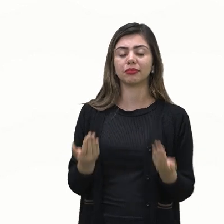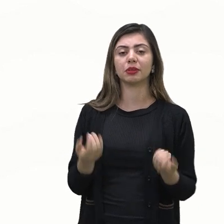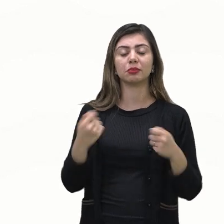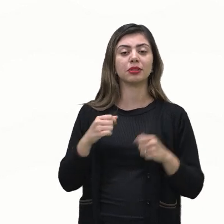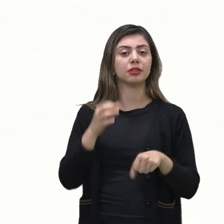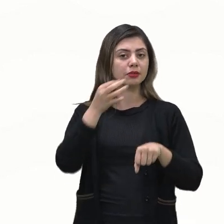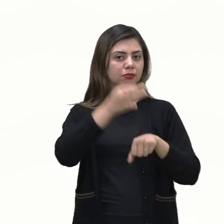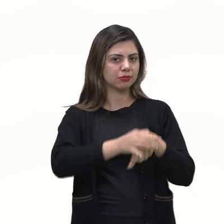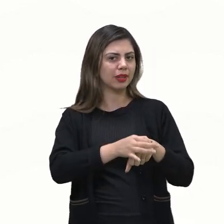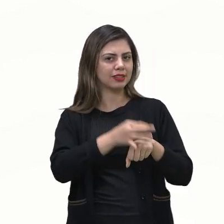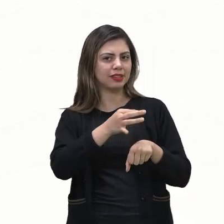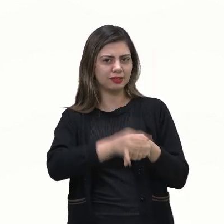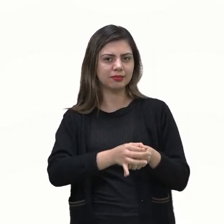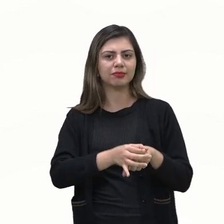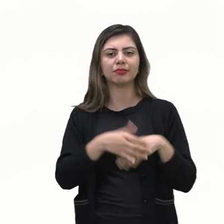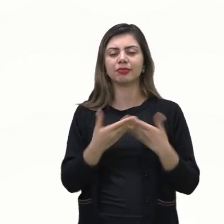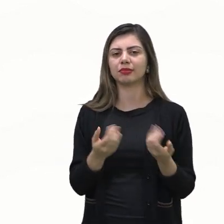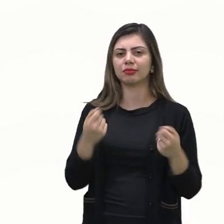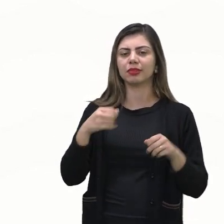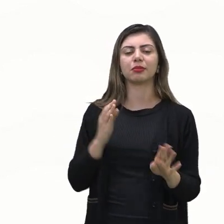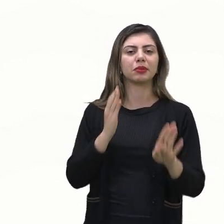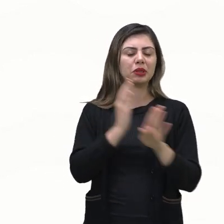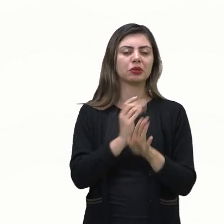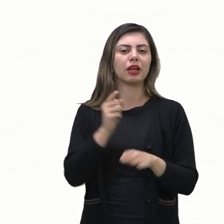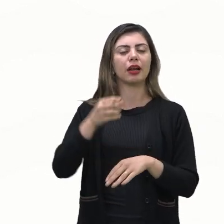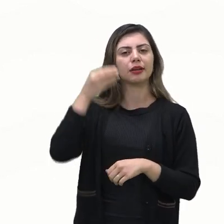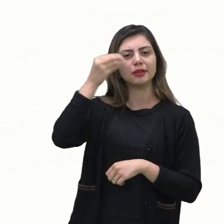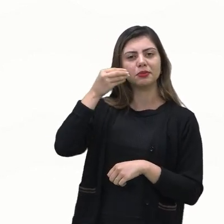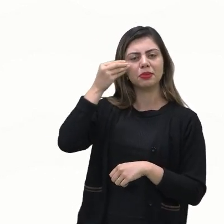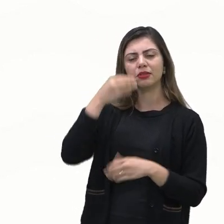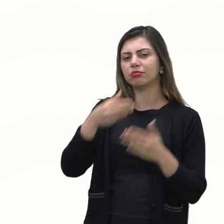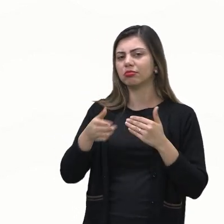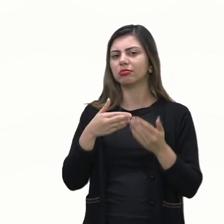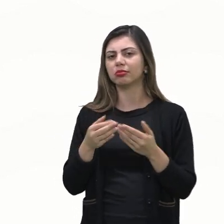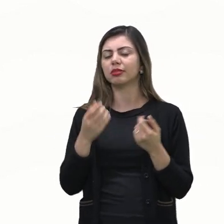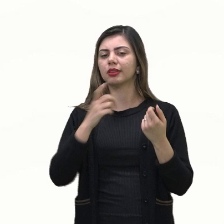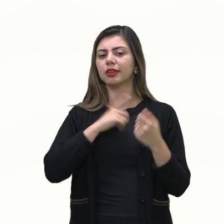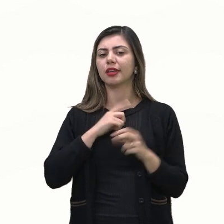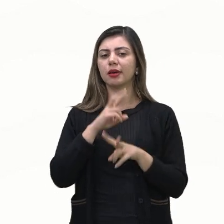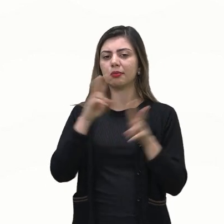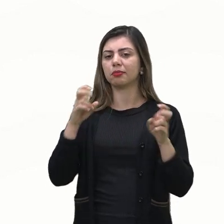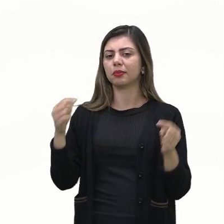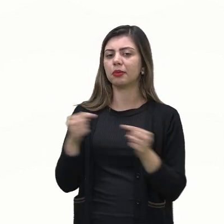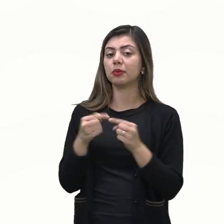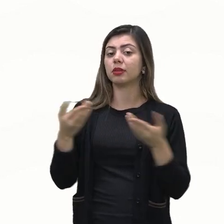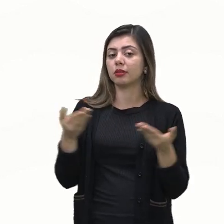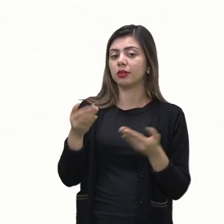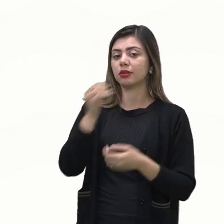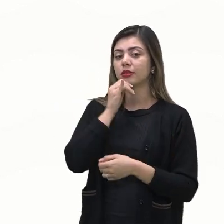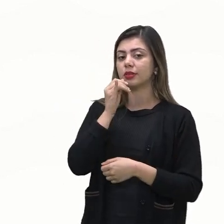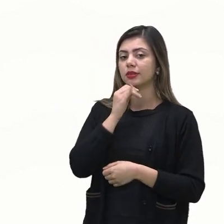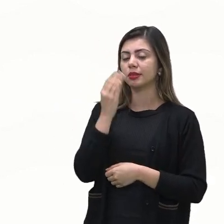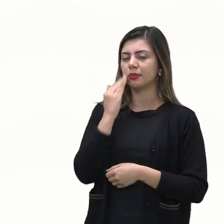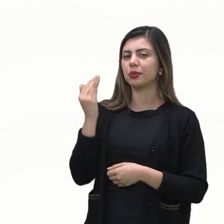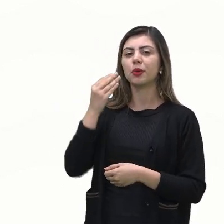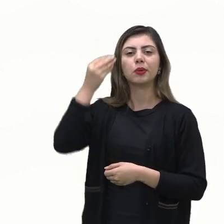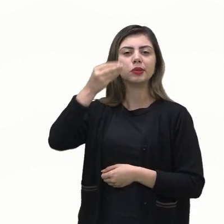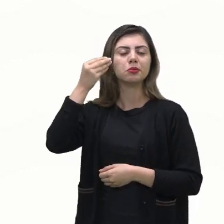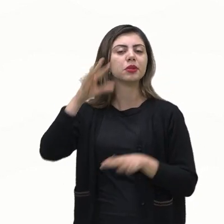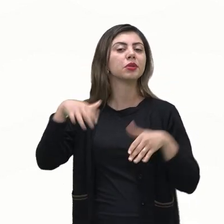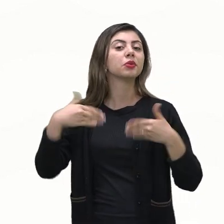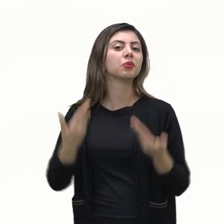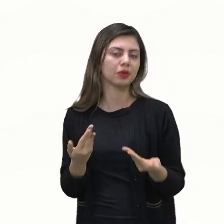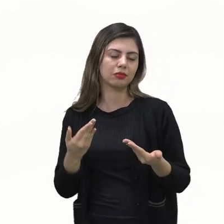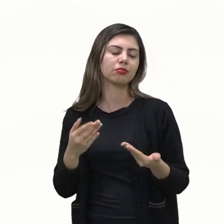o experimento aleatório do qual está se tratando aqui nesse exemplo 1 o experimento aleatório é